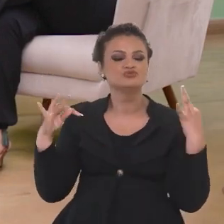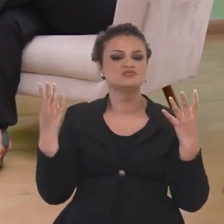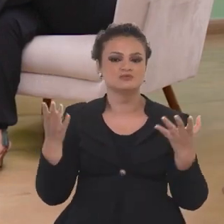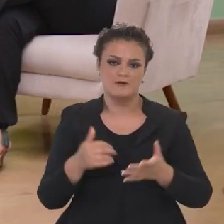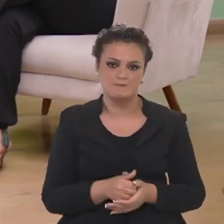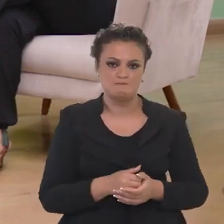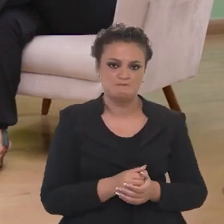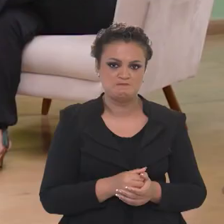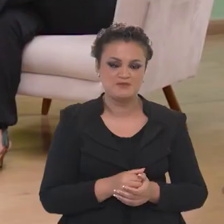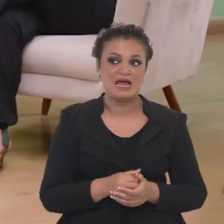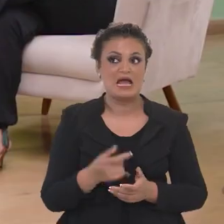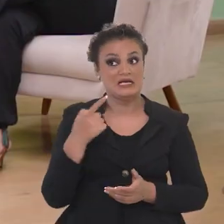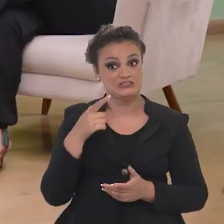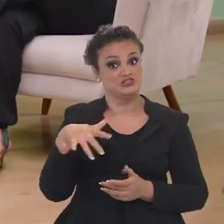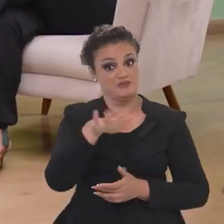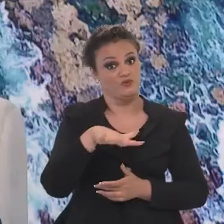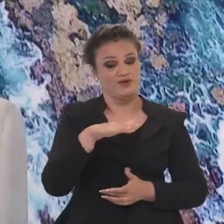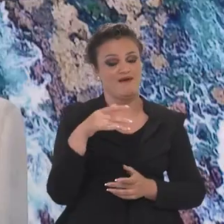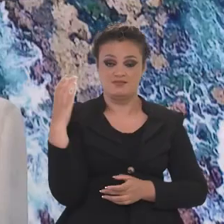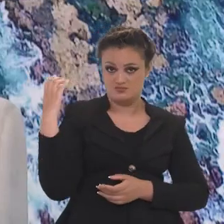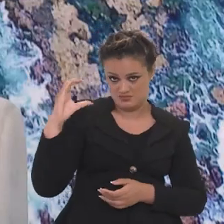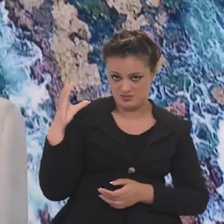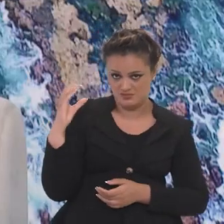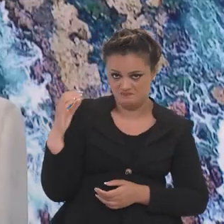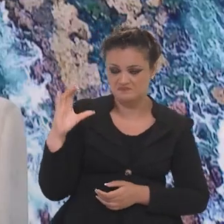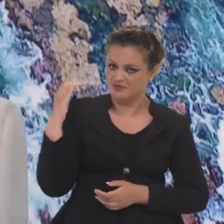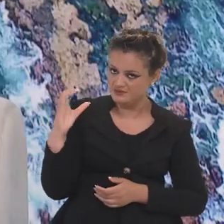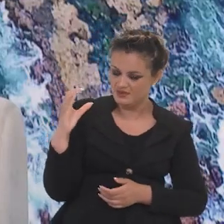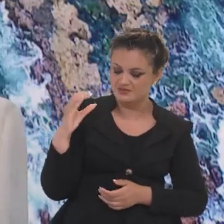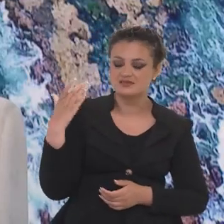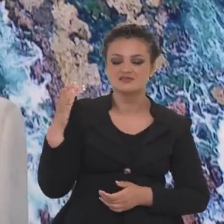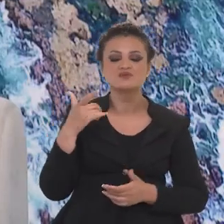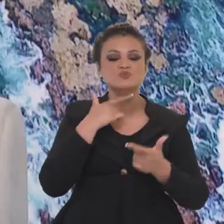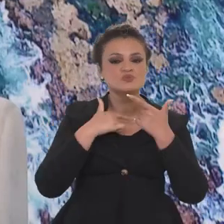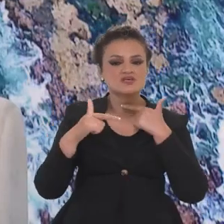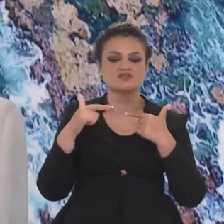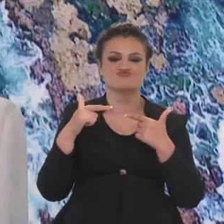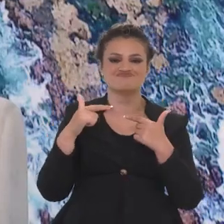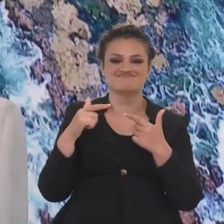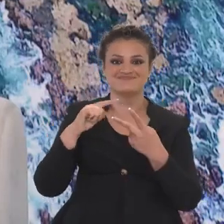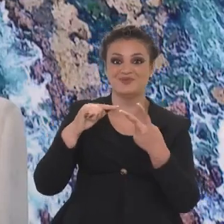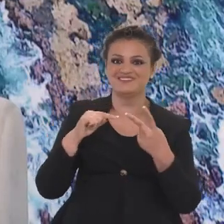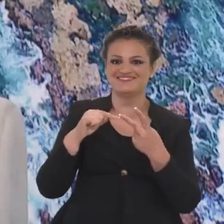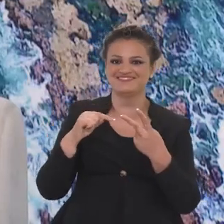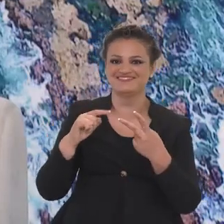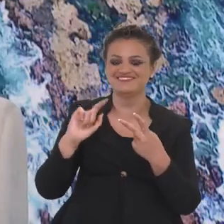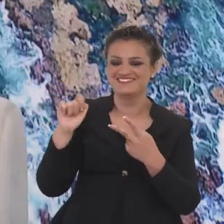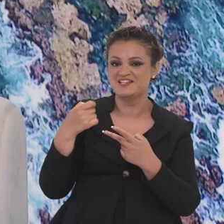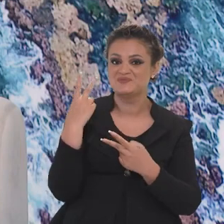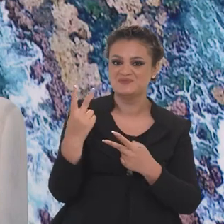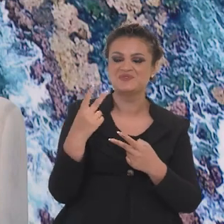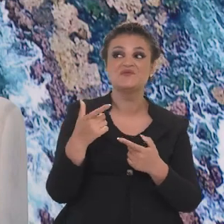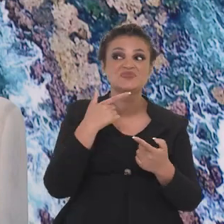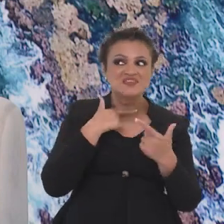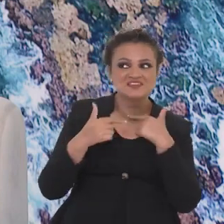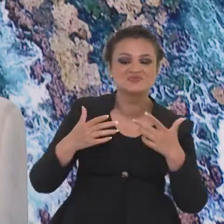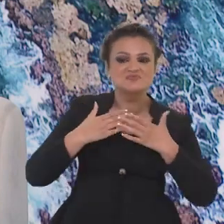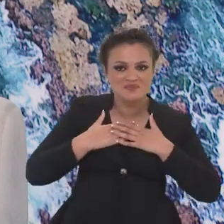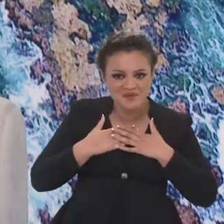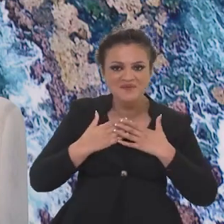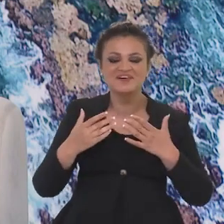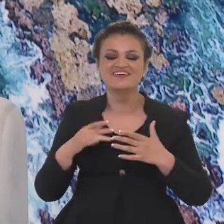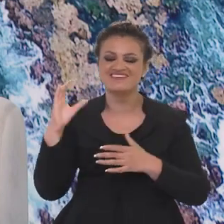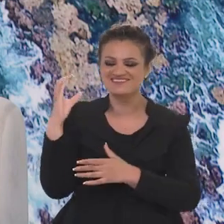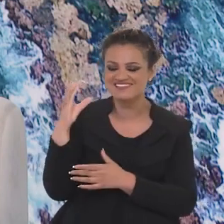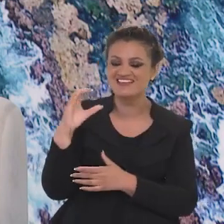estrangeiros ao Brasil? A nossa perspectiva... A gente está trabalhando com ciência, né? Então, a ciência e o desejo, né? São duas coisas... O meu